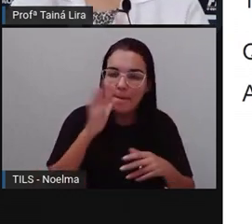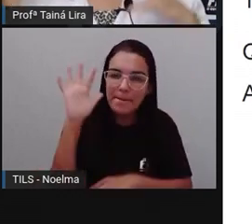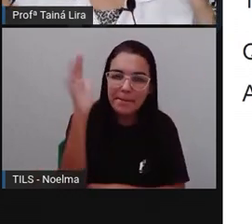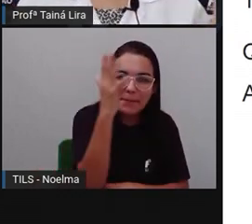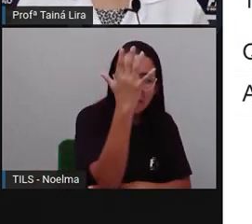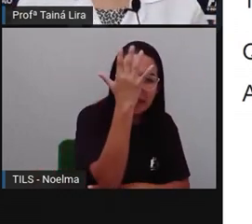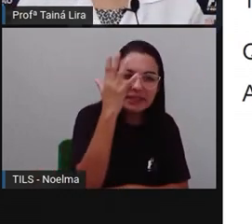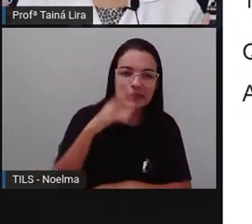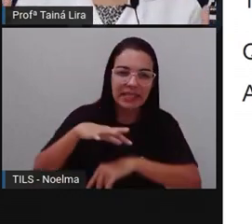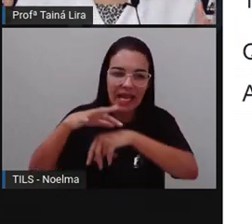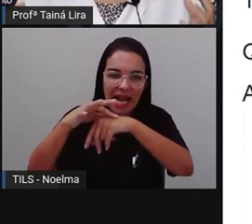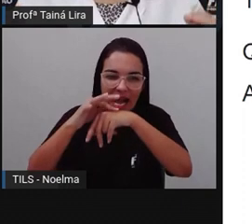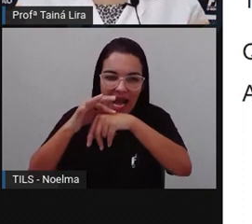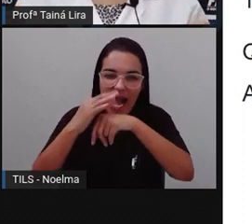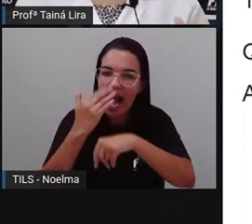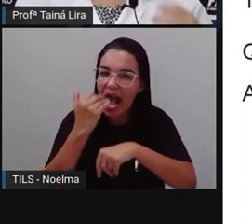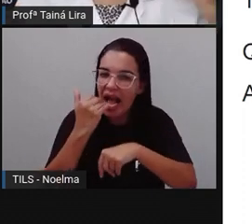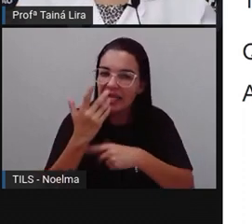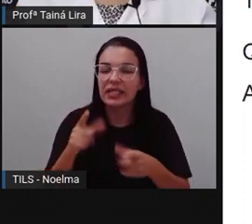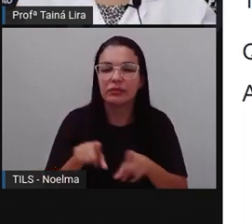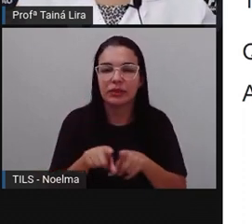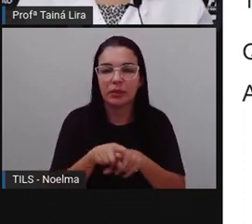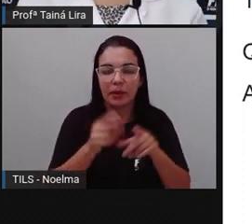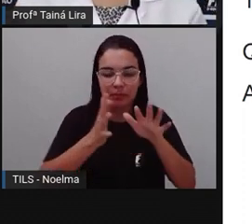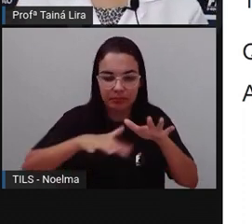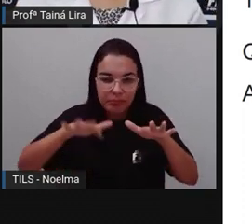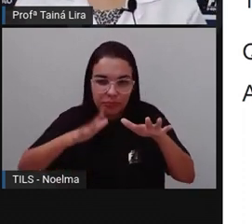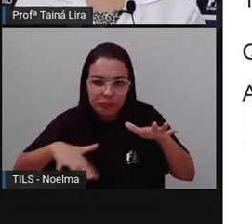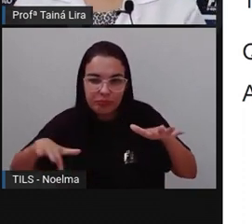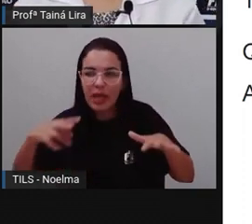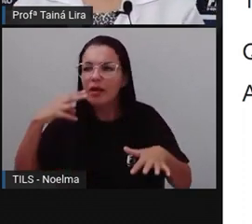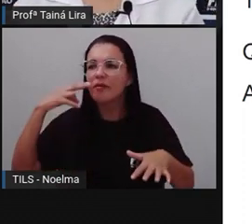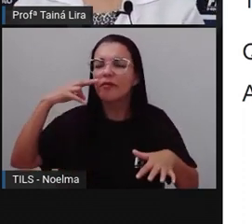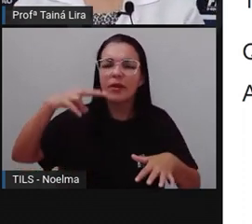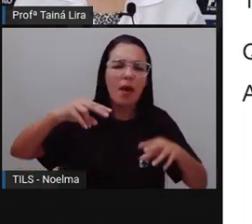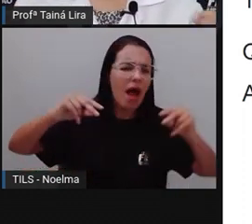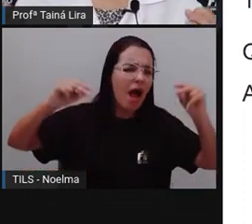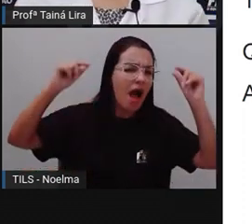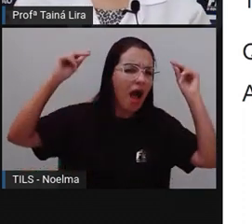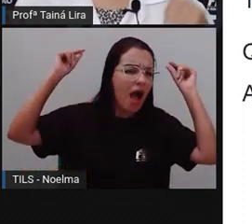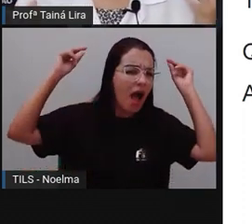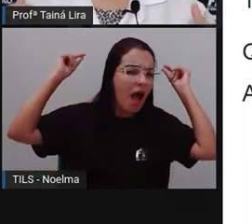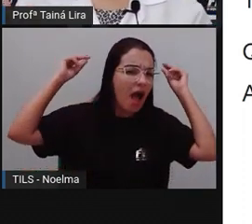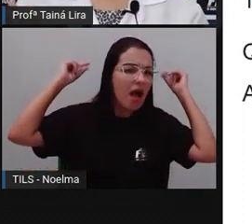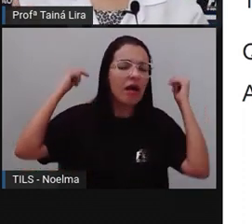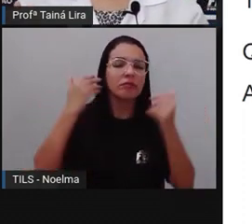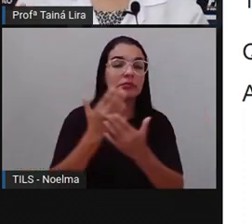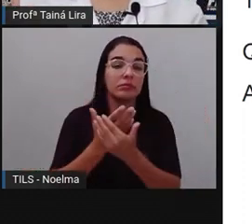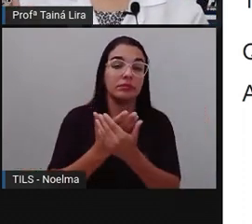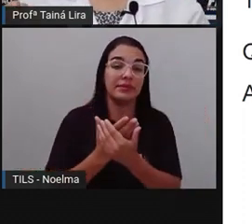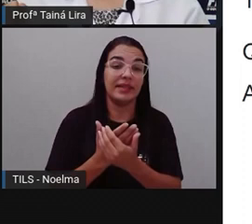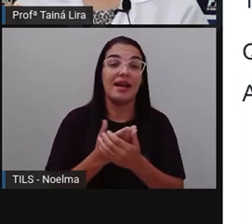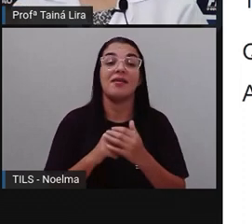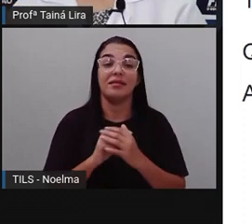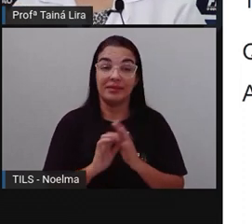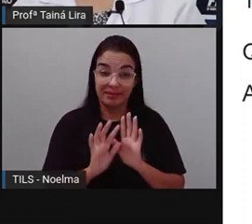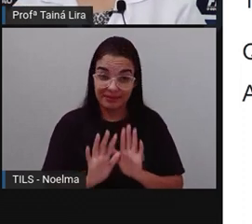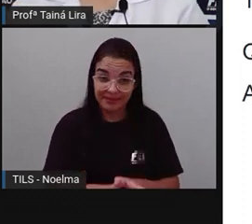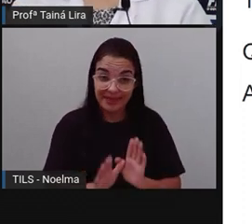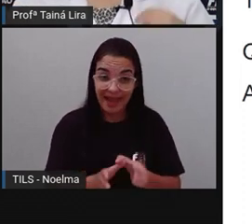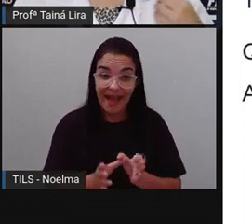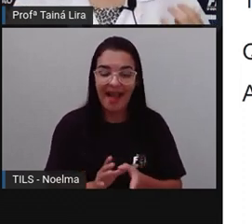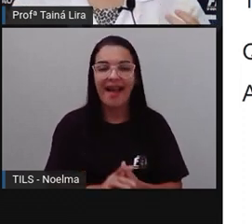Nós vimos, né, Essas plantas lá no iniciozinho da nossa aula, certo?